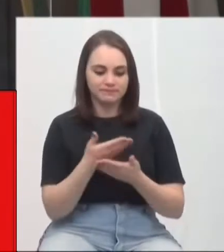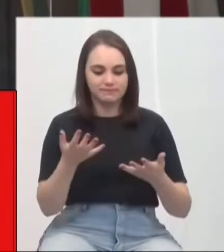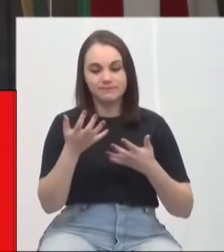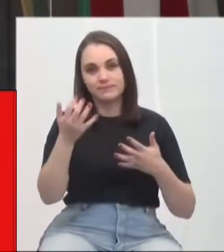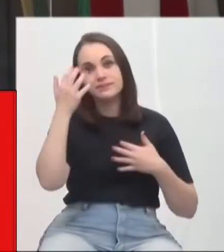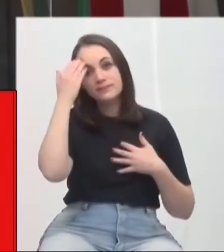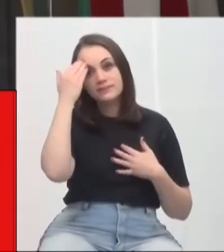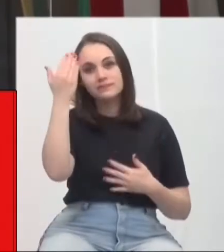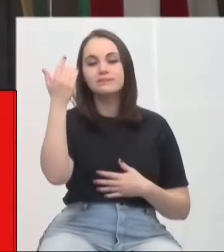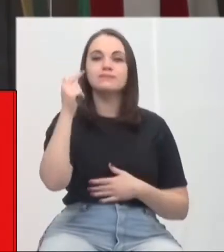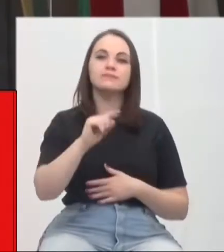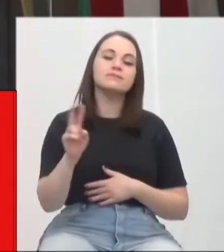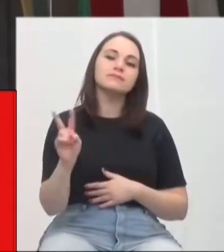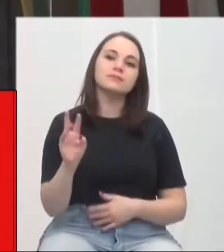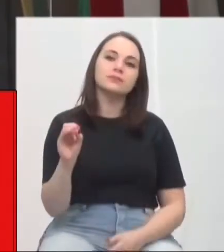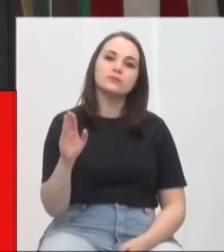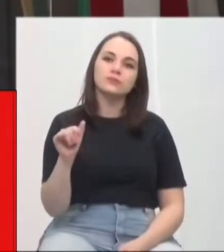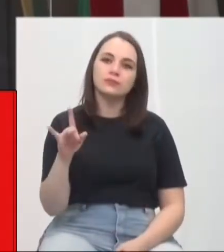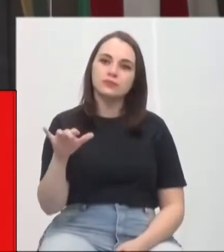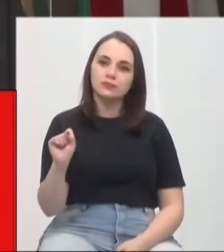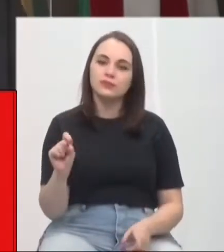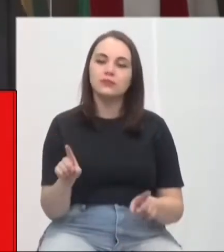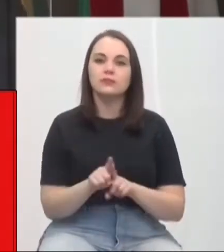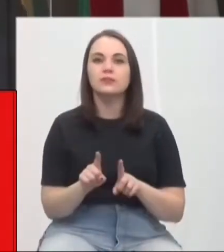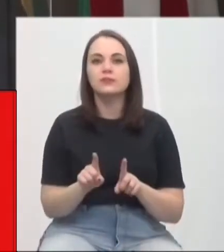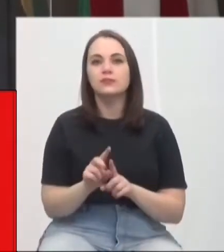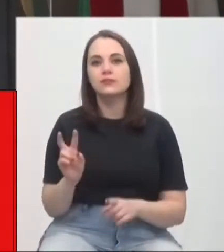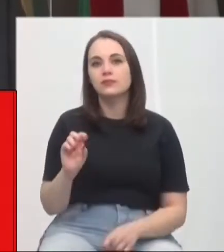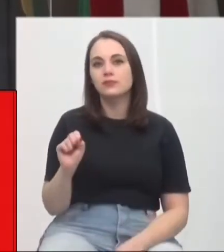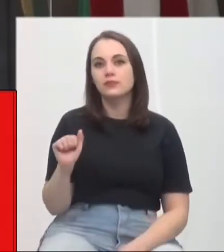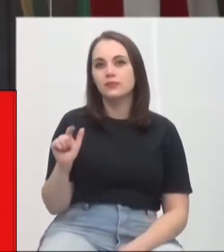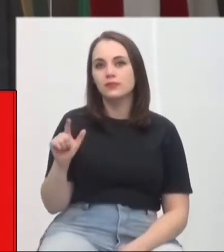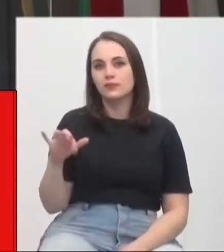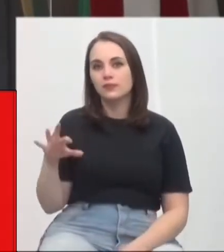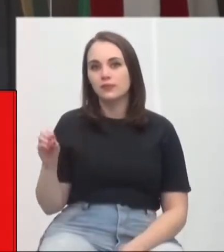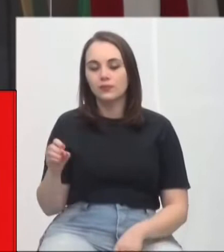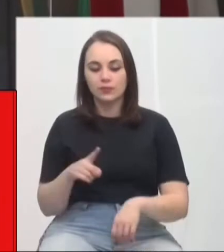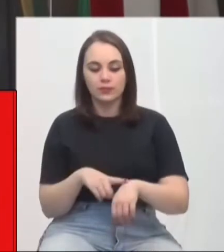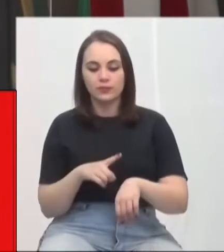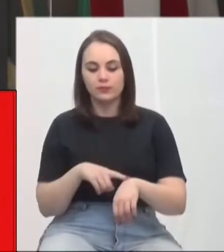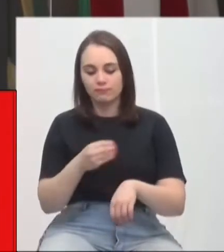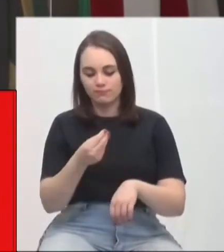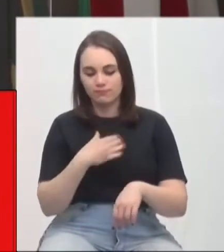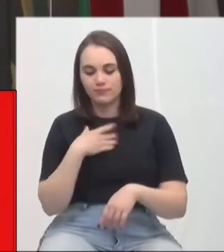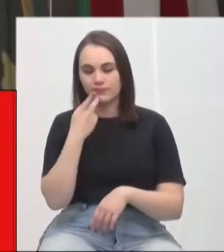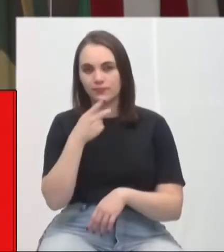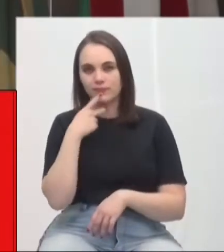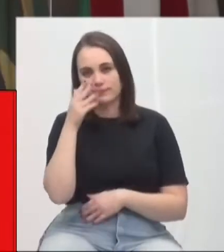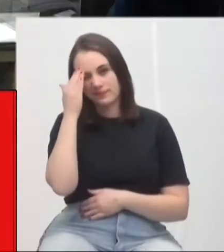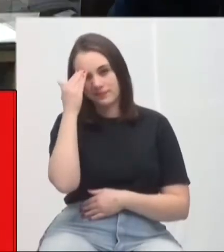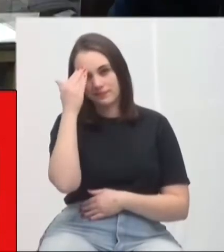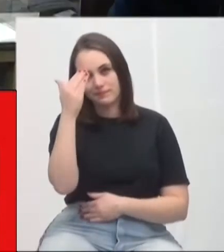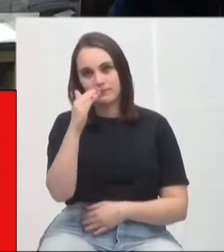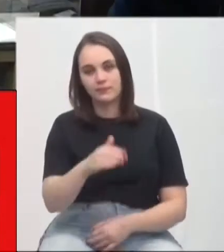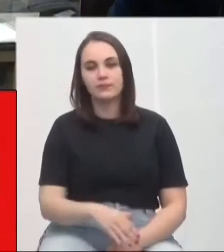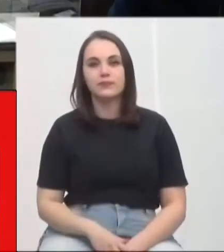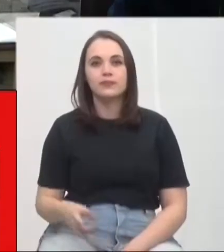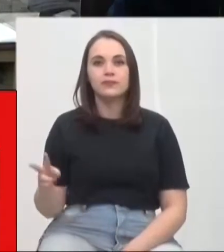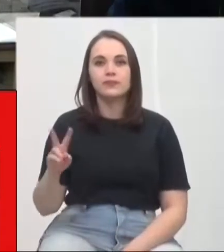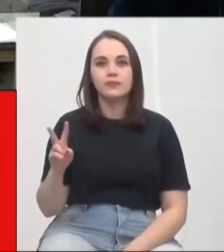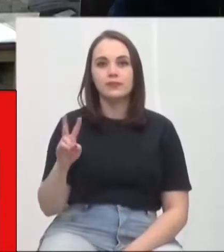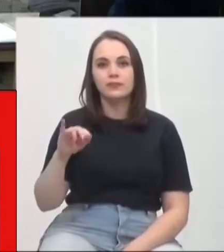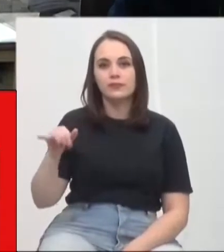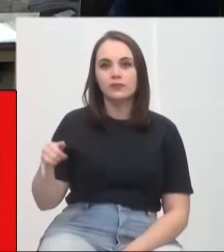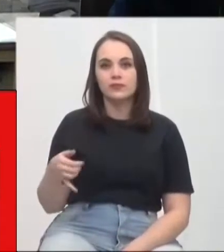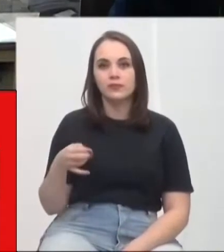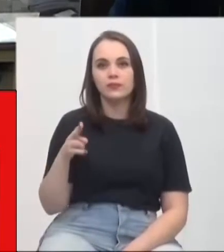agradecer o vereador Obadias, o vereador Saresio Lima, pelo tempo cedido a mim. É isso, seu presidente. Com a palavra o vereador Juarez